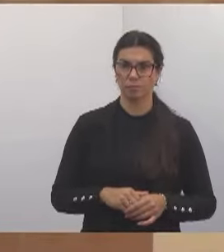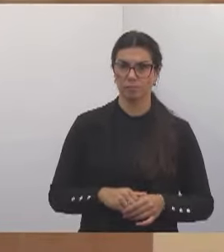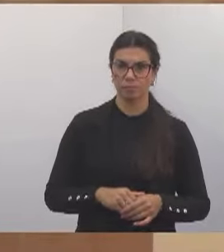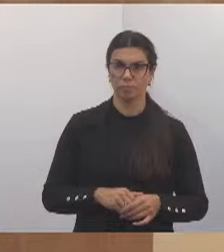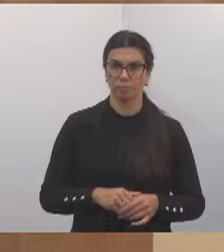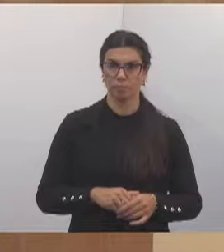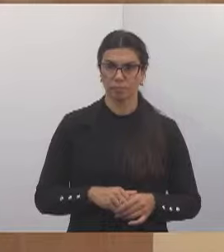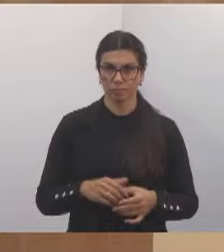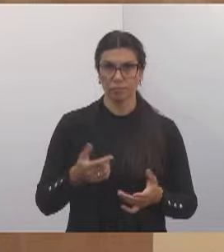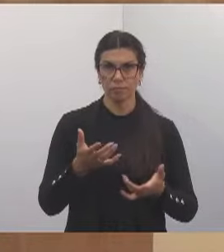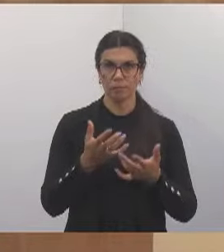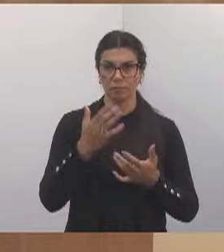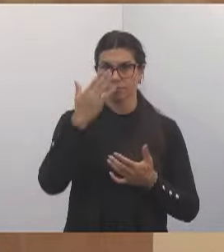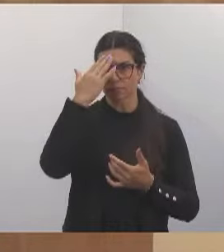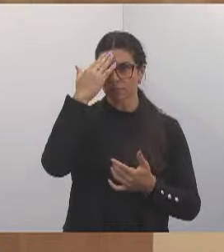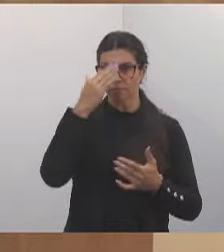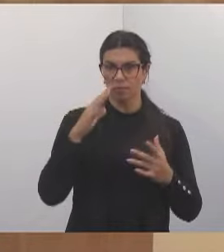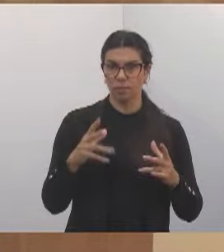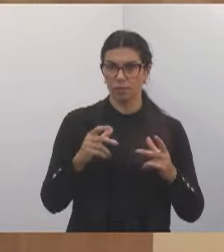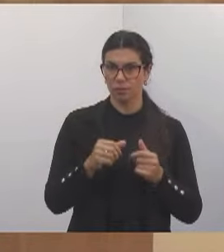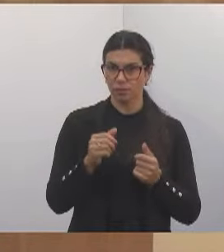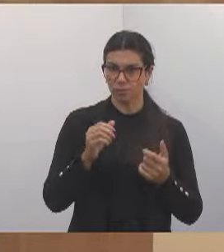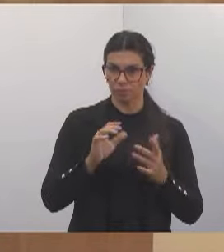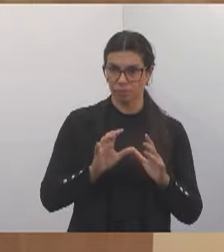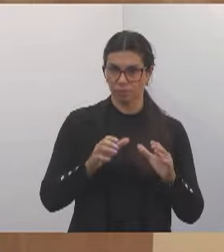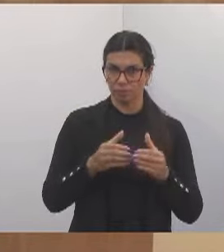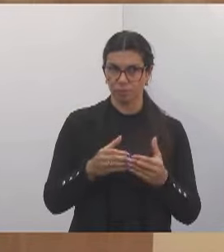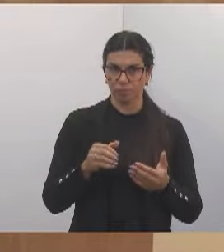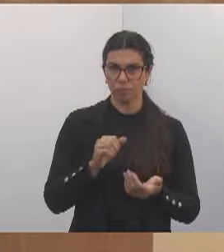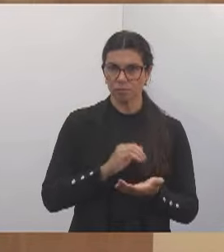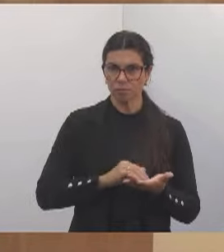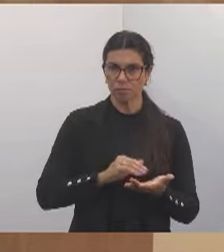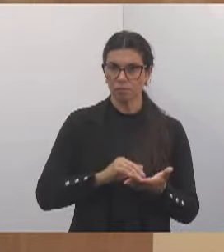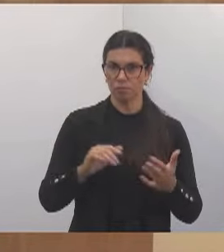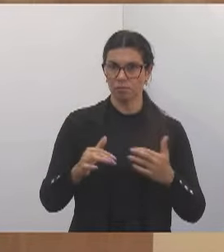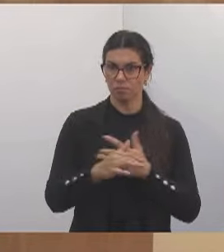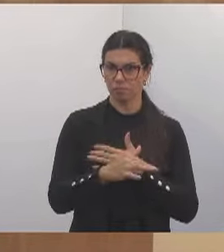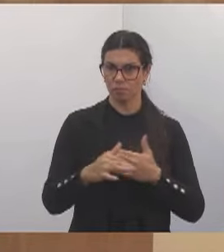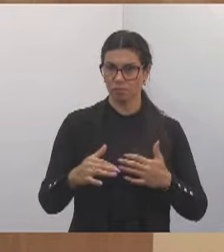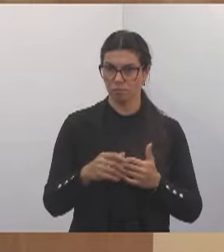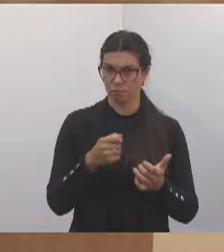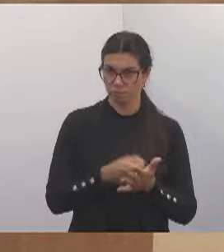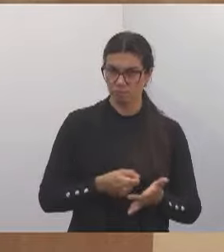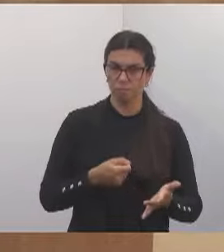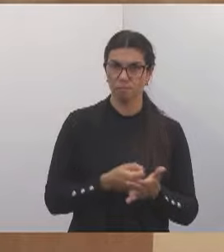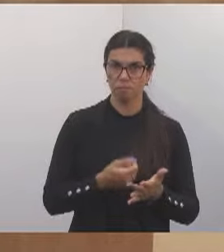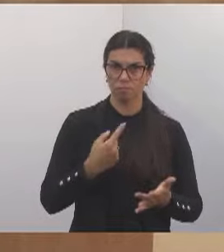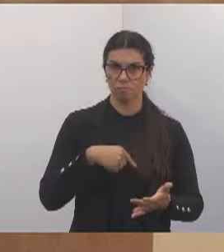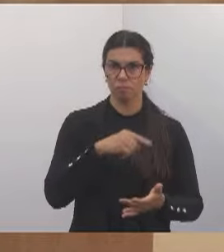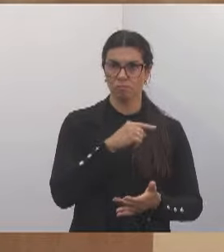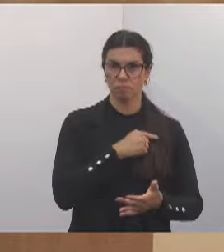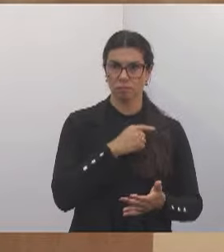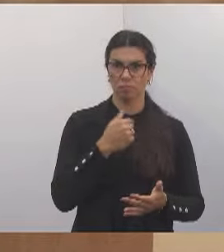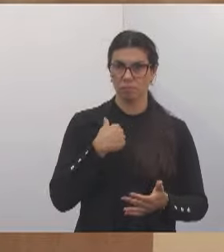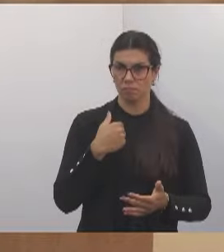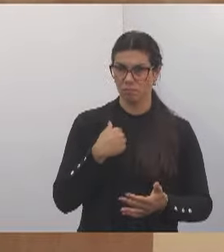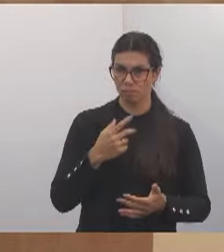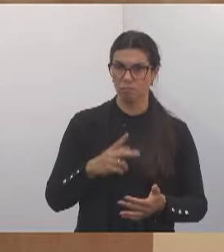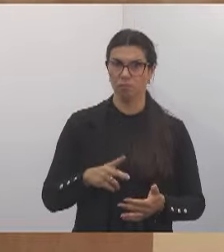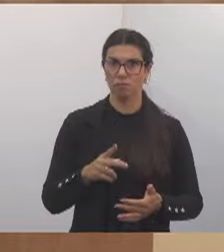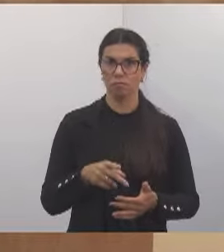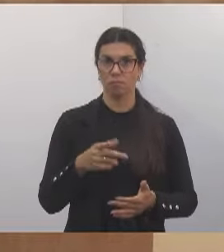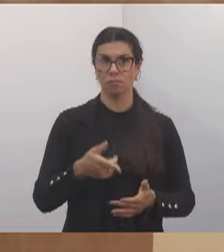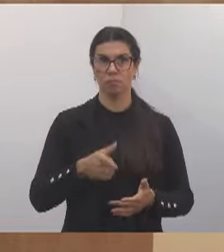É isso, quero agradecer toda a equipe de mobilidade. Foi muita insistência, a gente faz esse caminho a pé. Eu tinha